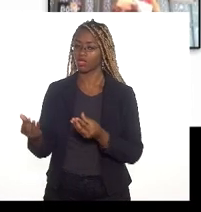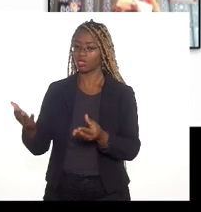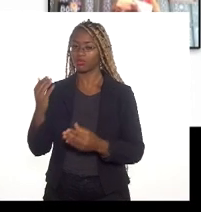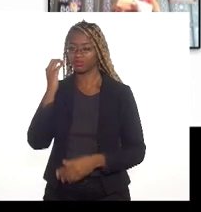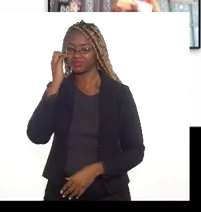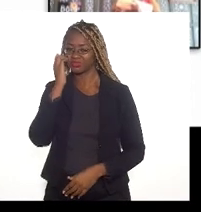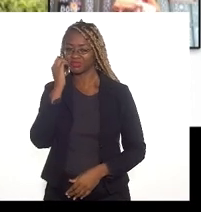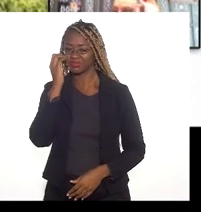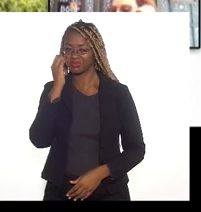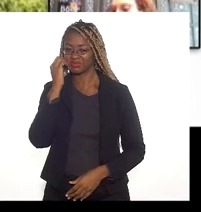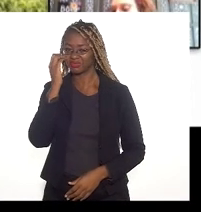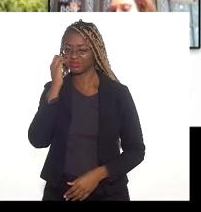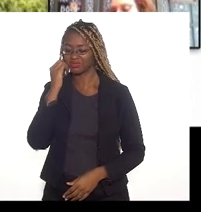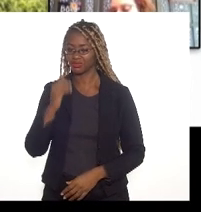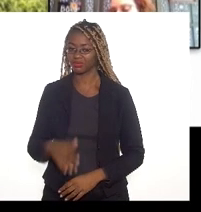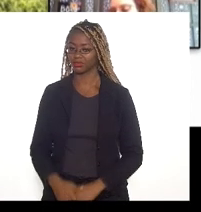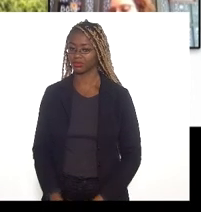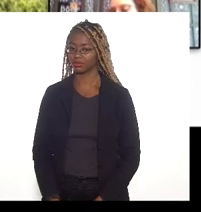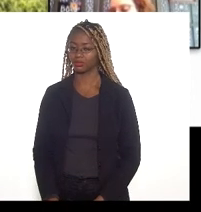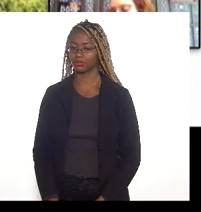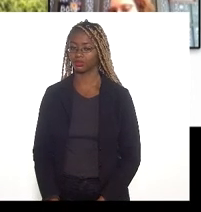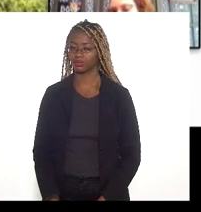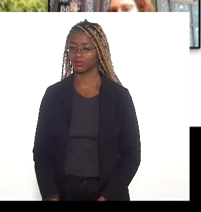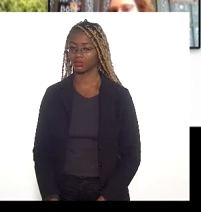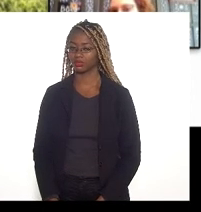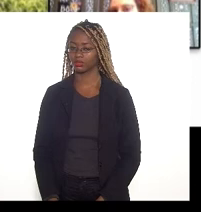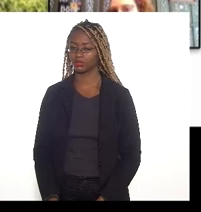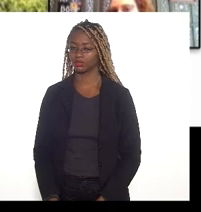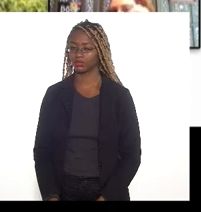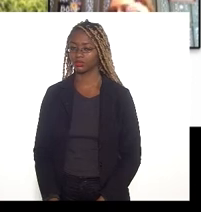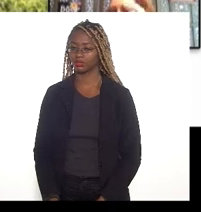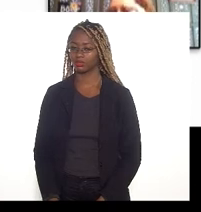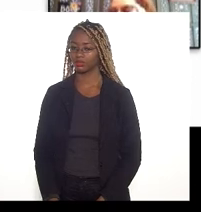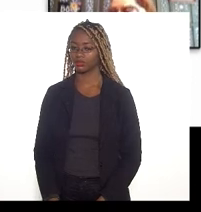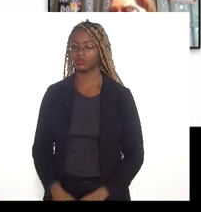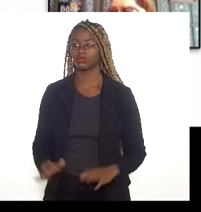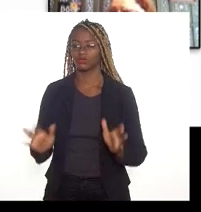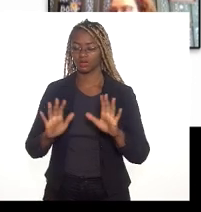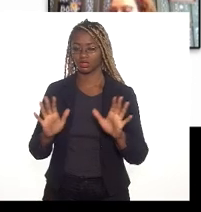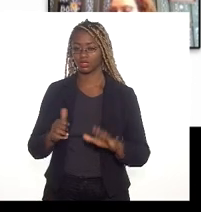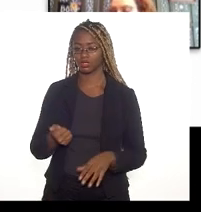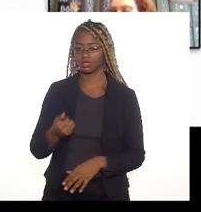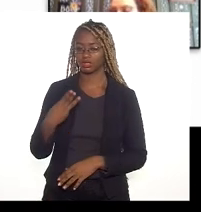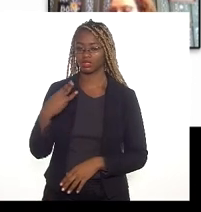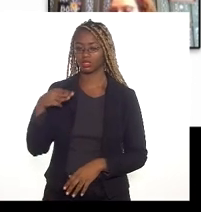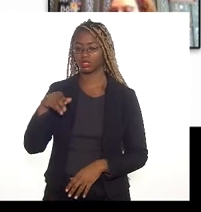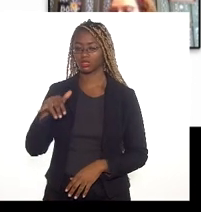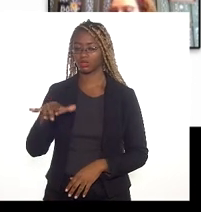obrigado. E a do ontem? Aqui é a seguinte, só dia 13 de maio.